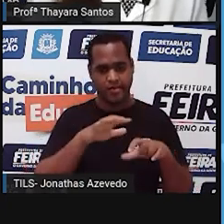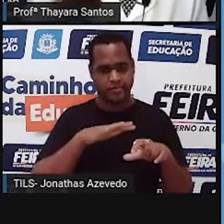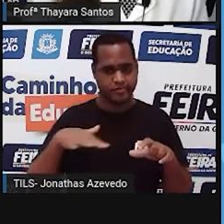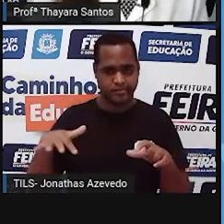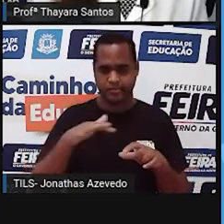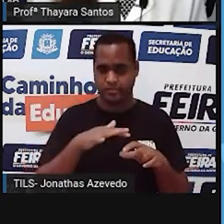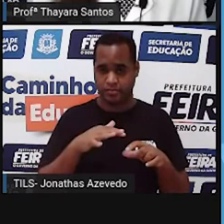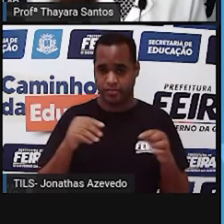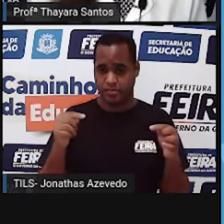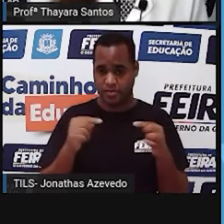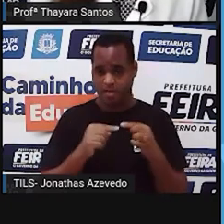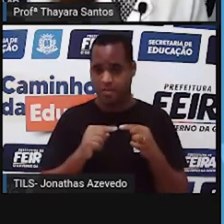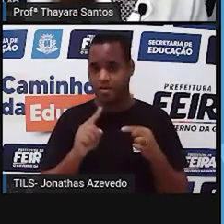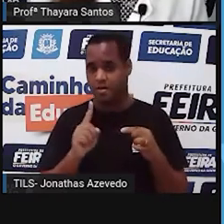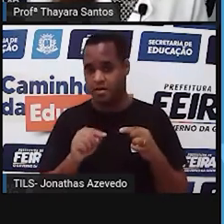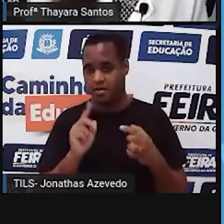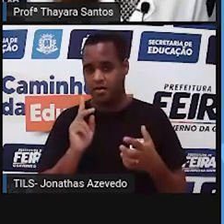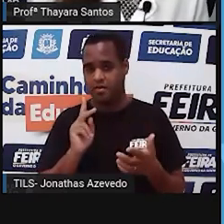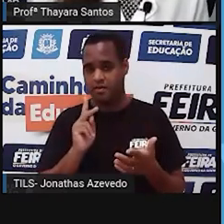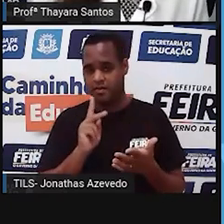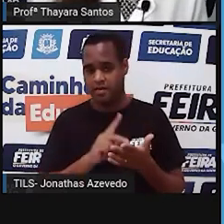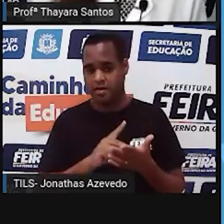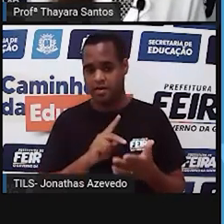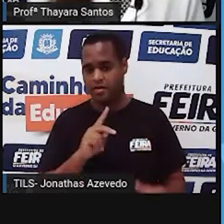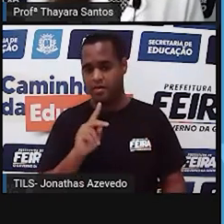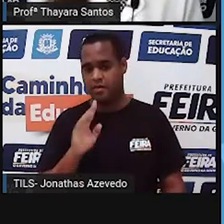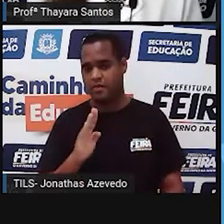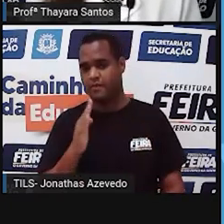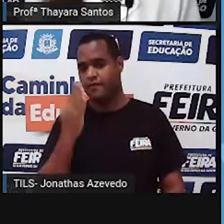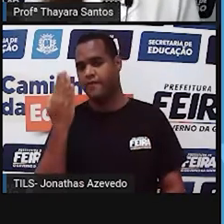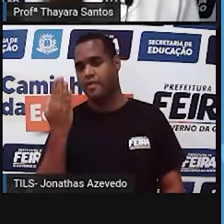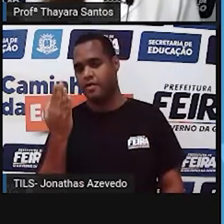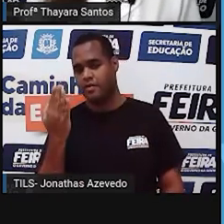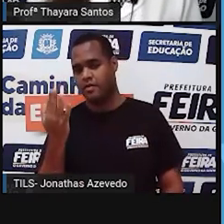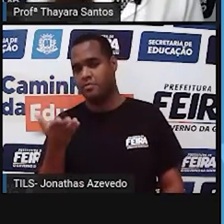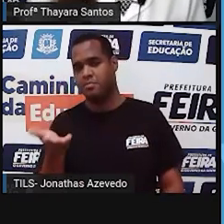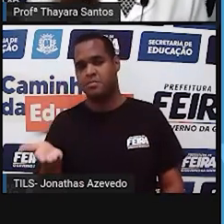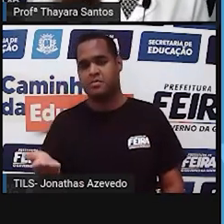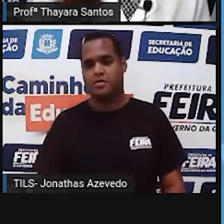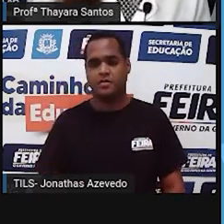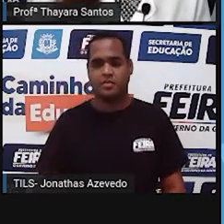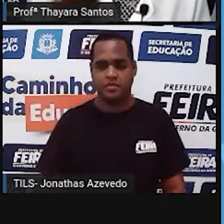afirmação é? Letra A, verdadeira. Ou letra B, falsa?